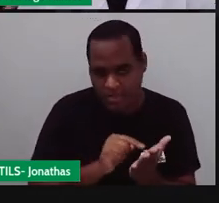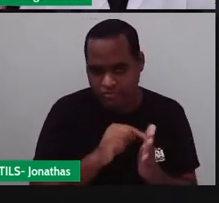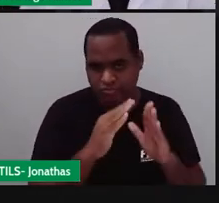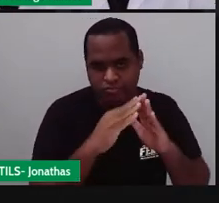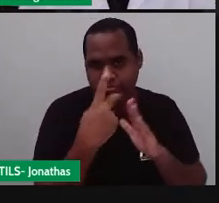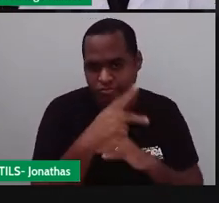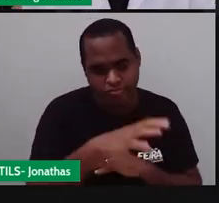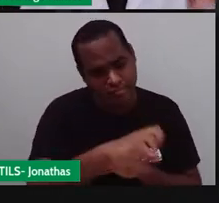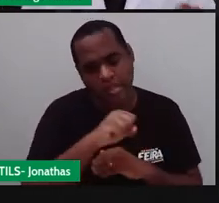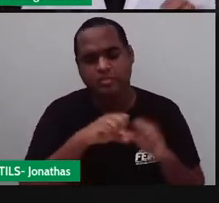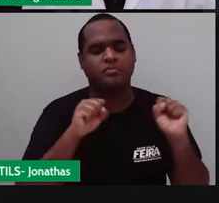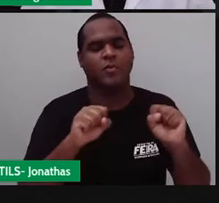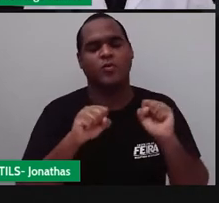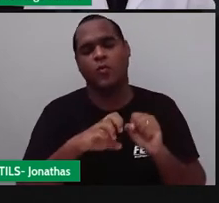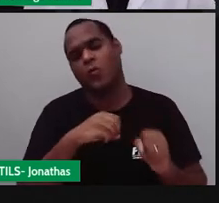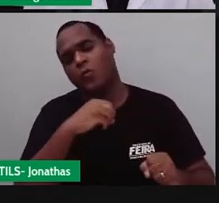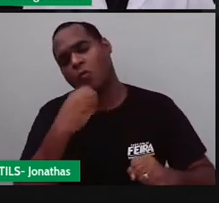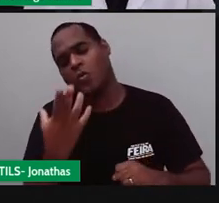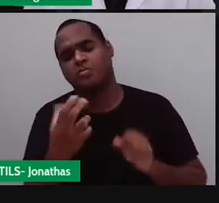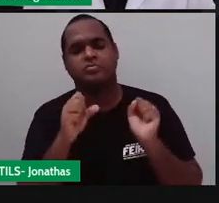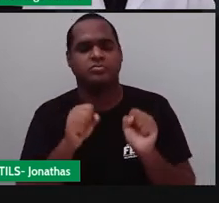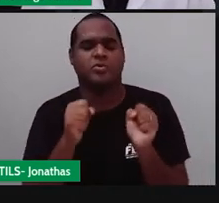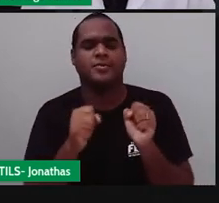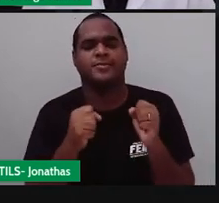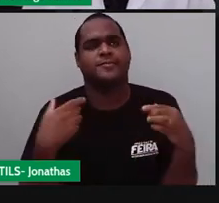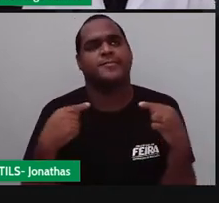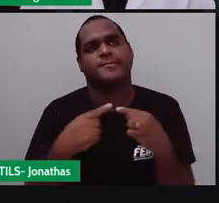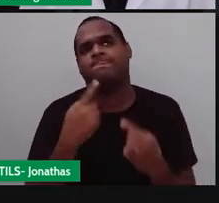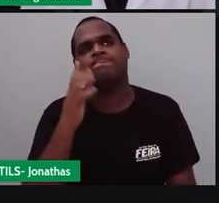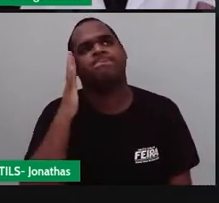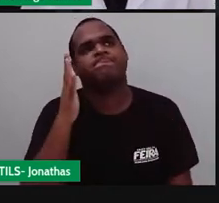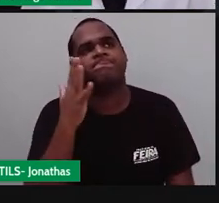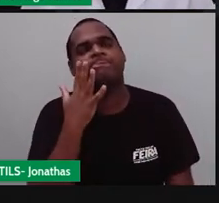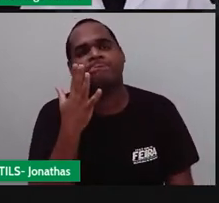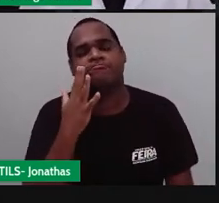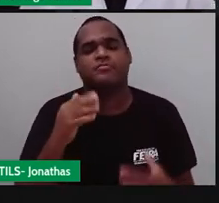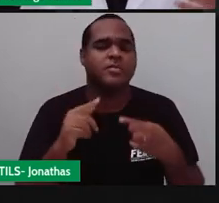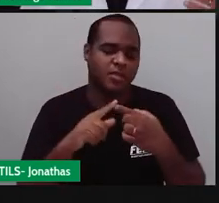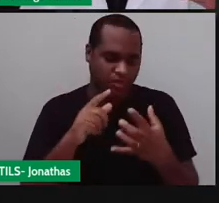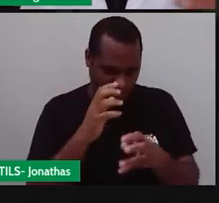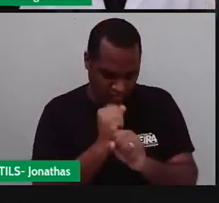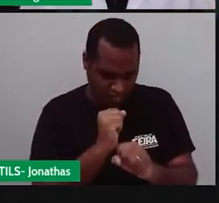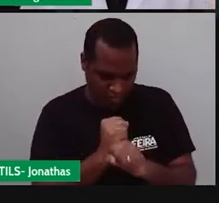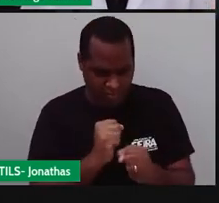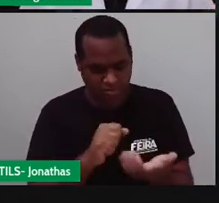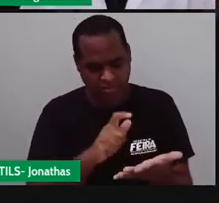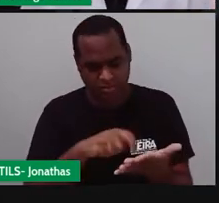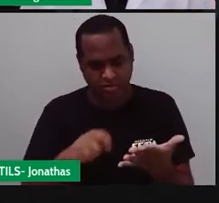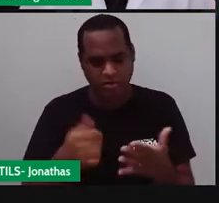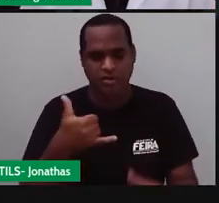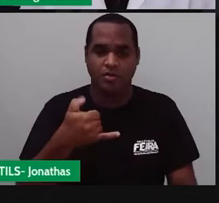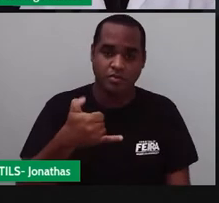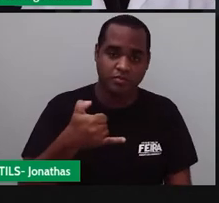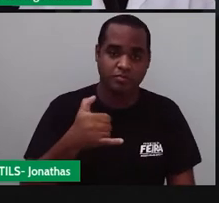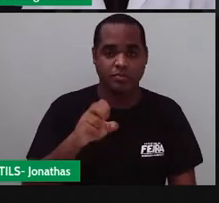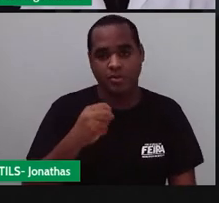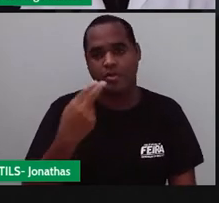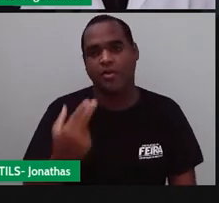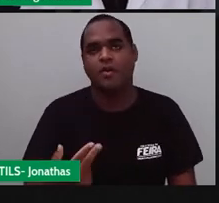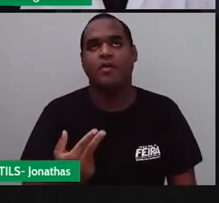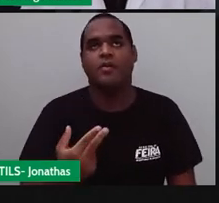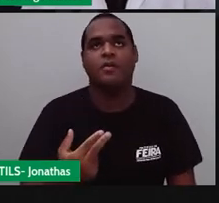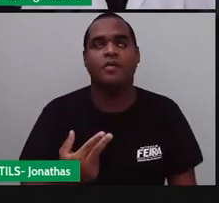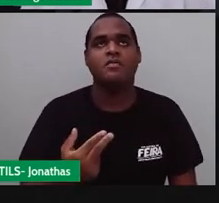ou você pode até tentar se arriscar a fazer continhas com caneta e papel. Tá bom?